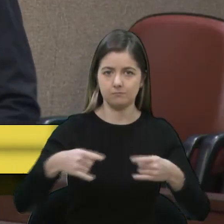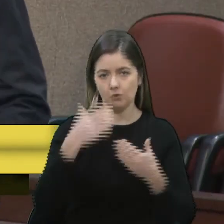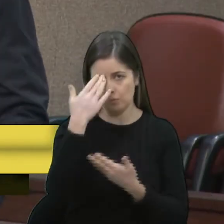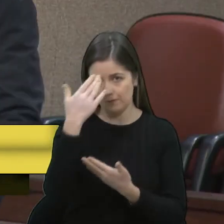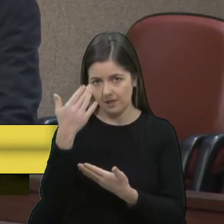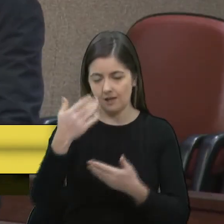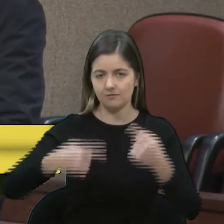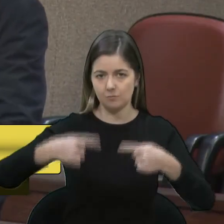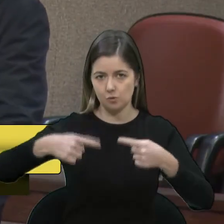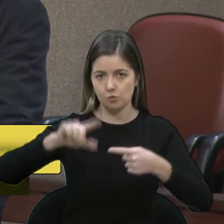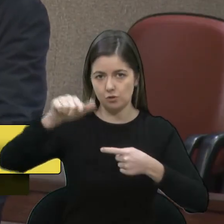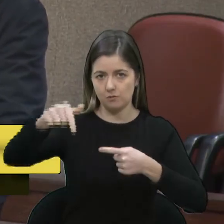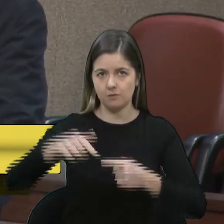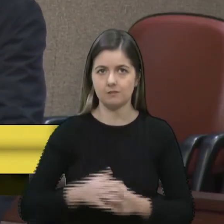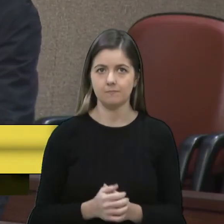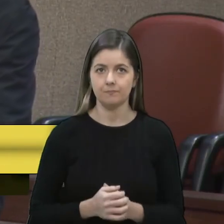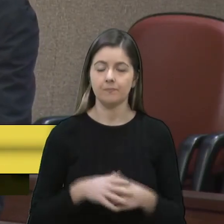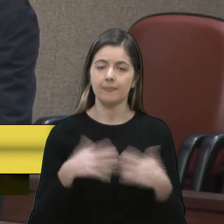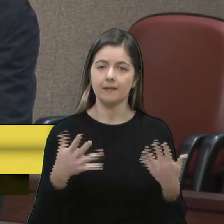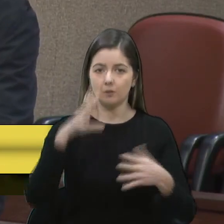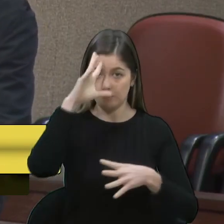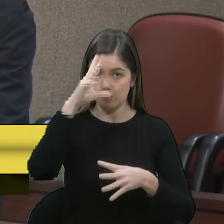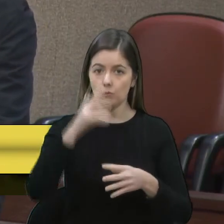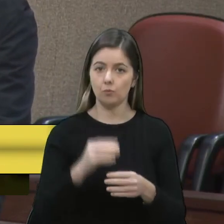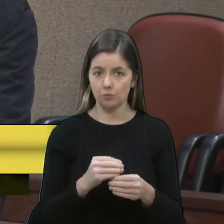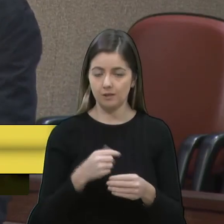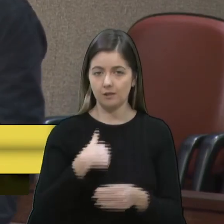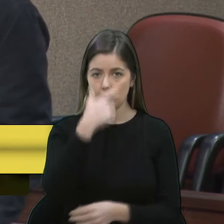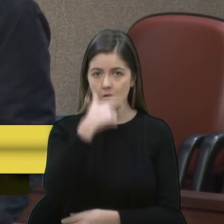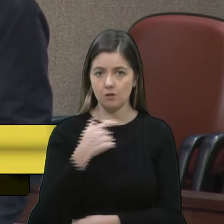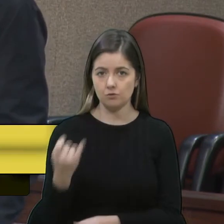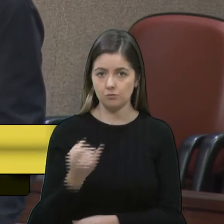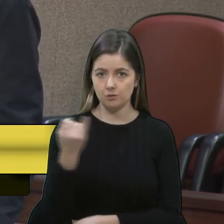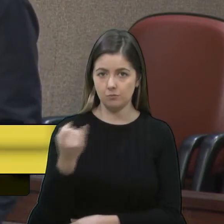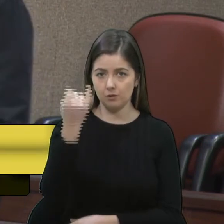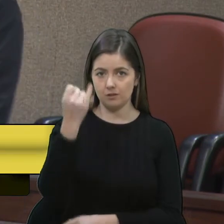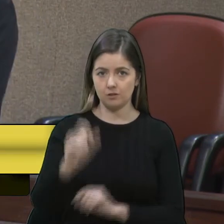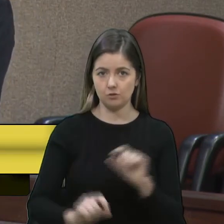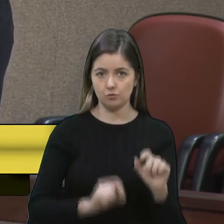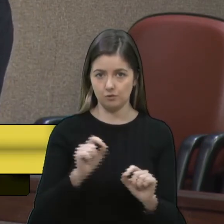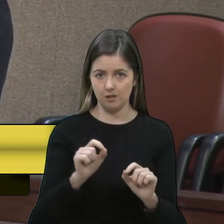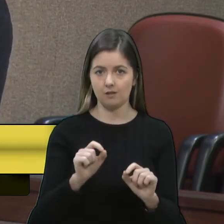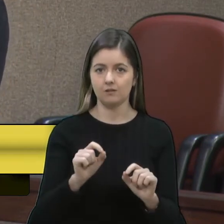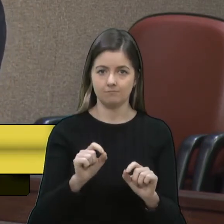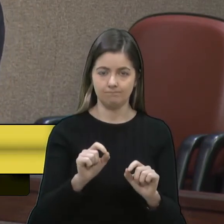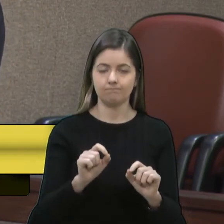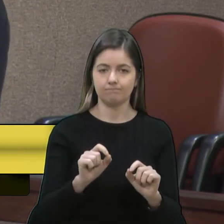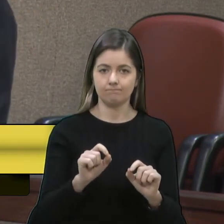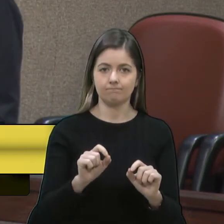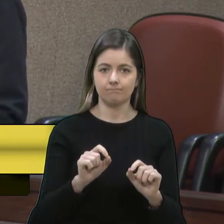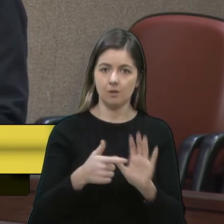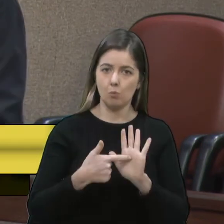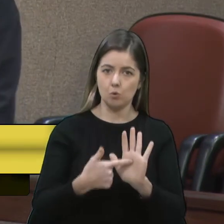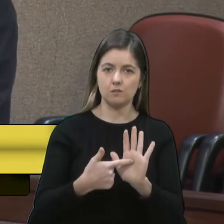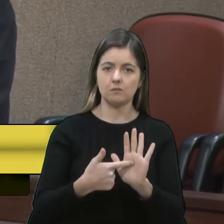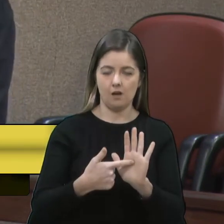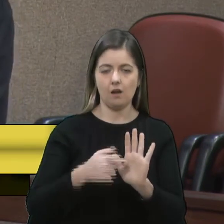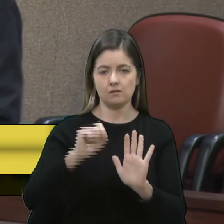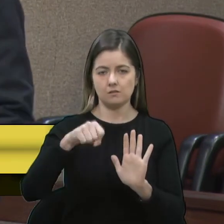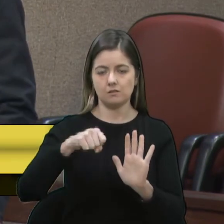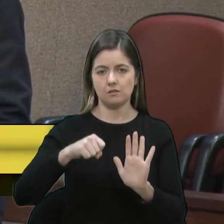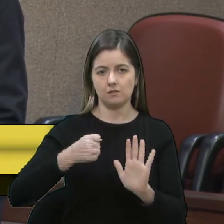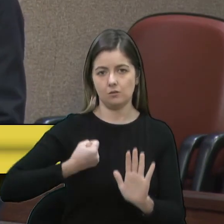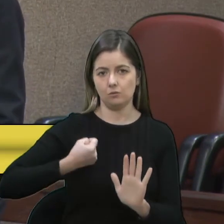Obrigado. Então, só para concluir, senhor presidente, eu acho importante a gente trazer números sempre ao debate, mesmo, vereador Rafael, até para a gente esclarecer que existem, sim, bons